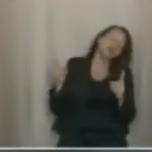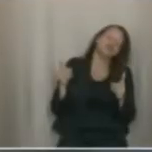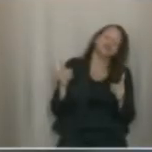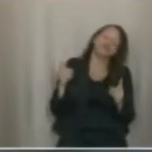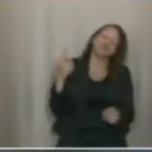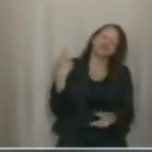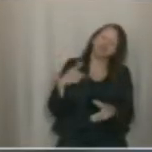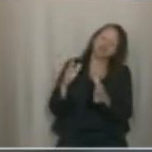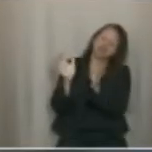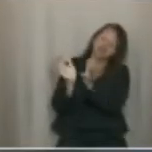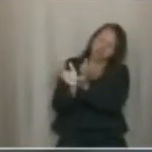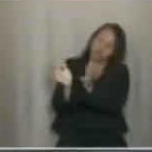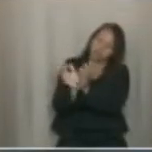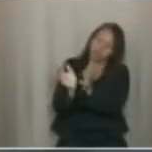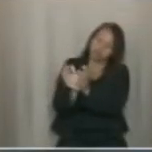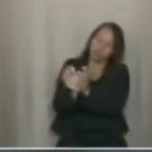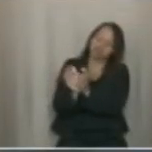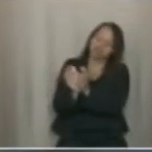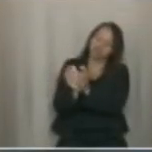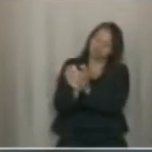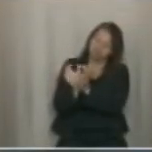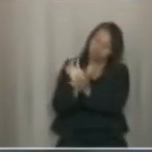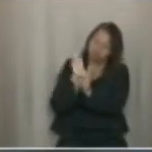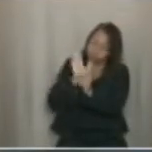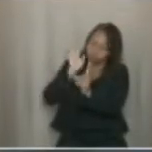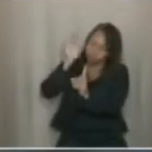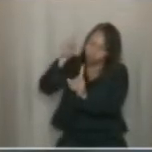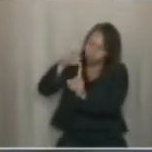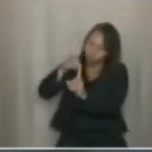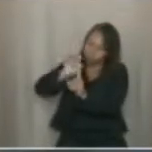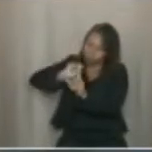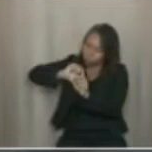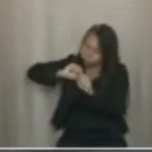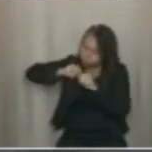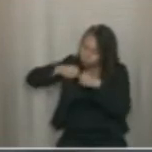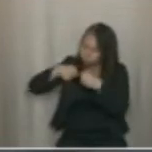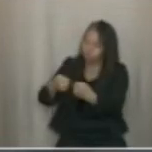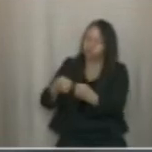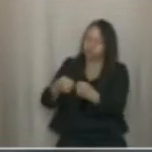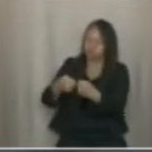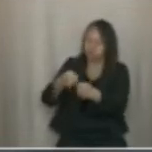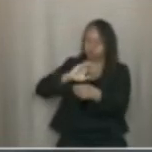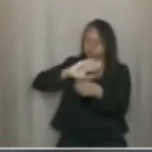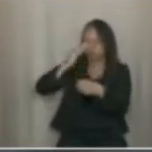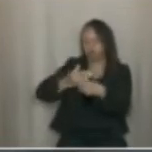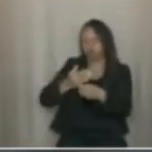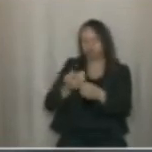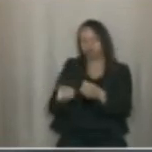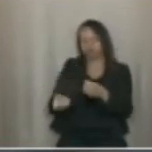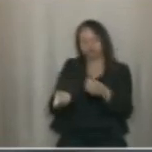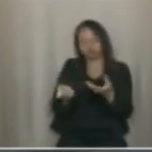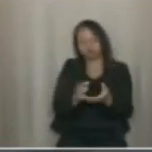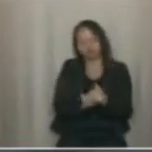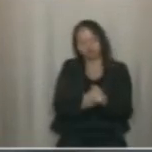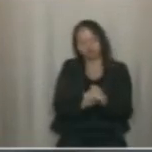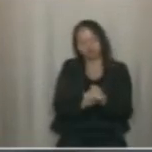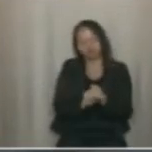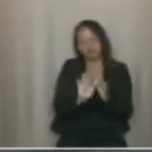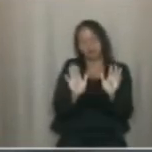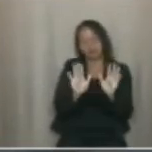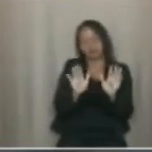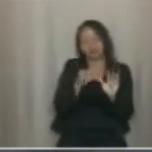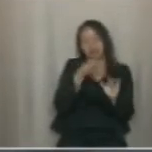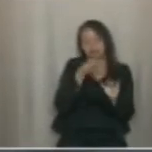Esta comissão tem que concentrar todo o esforço dessa casa para dar um retorno, que não